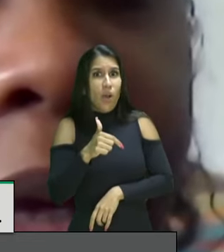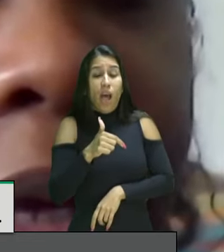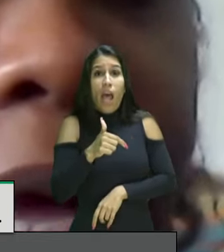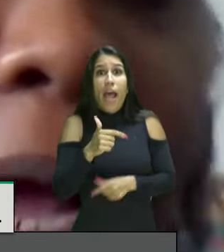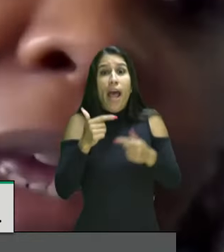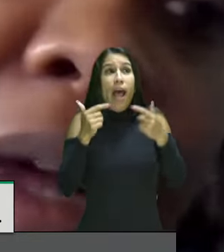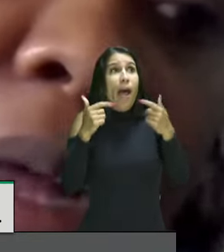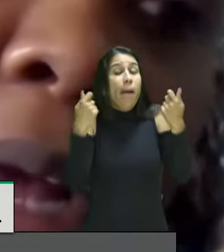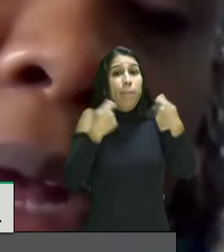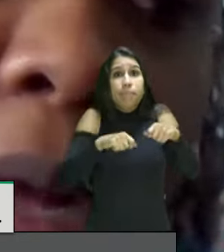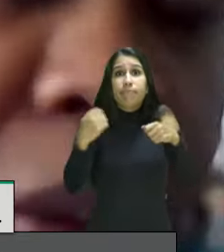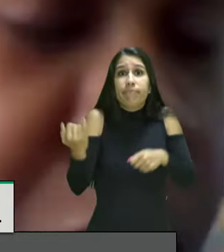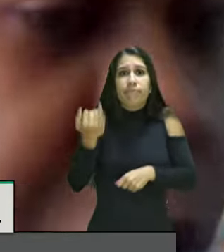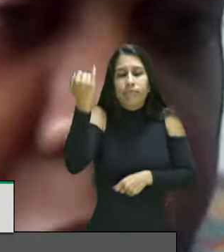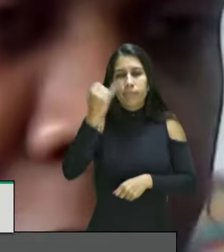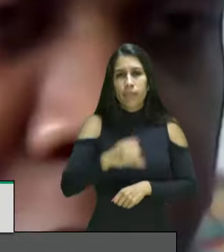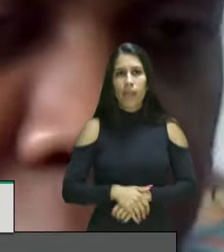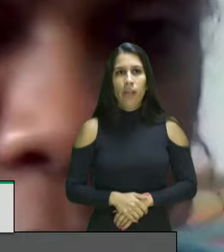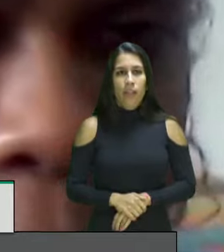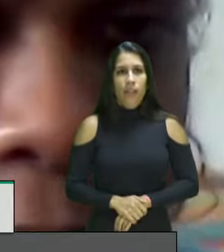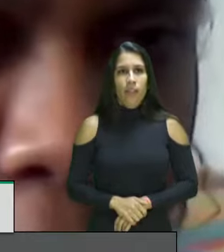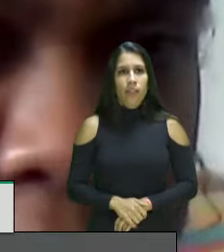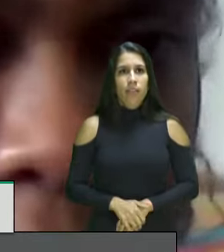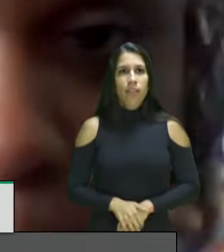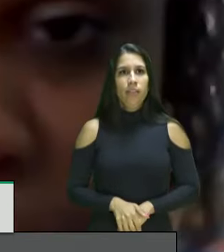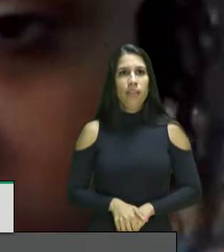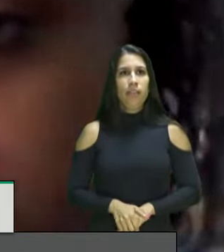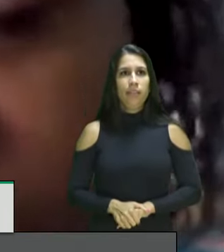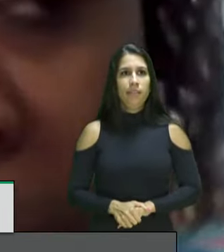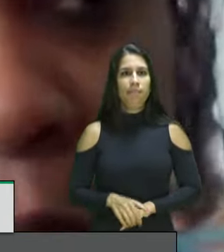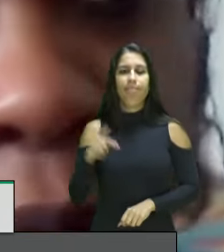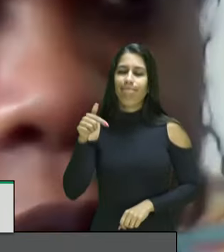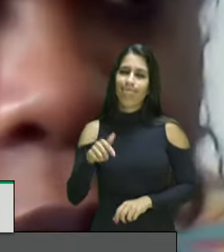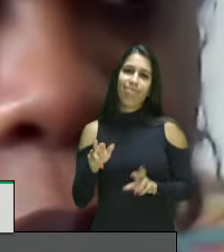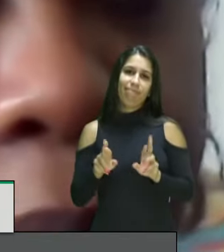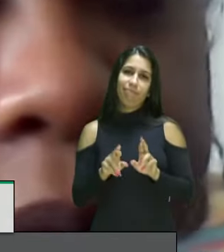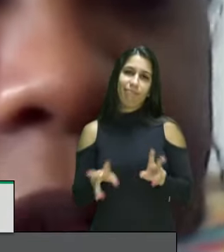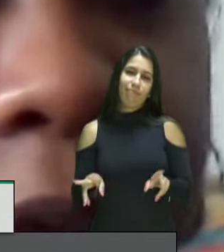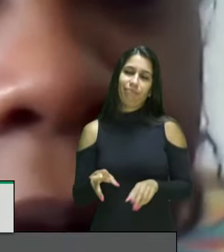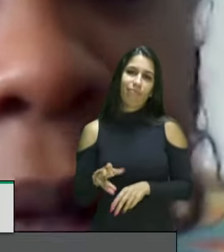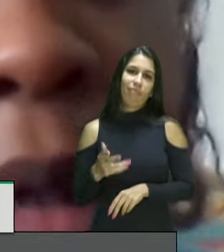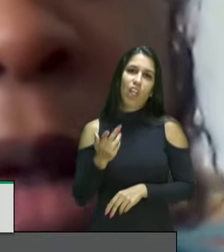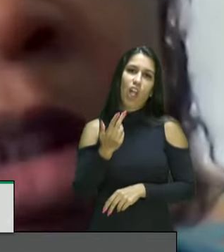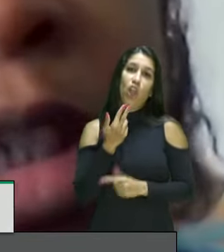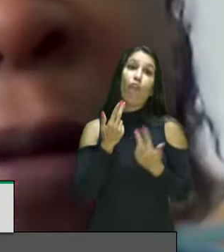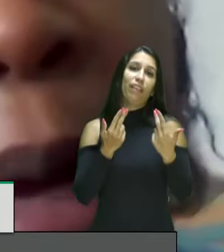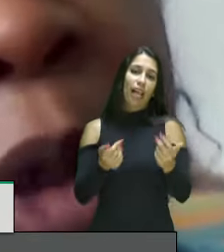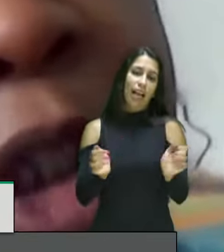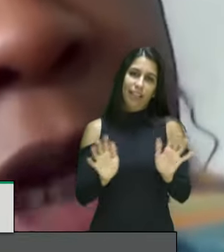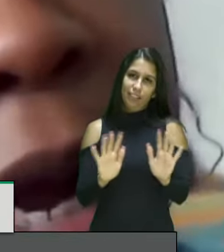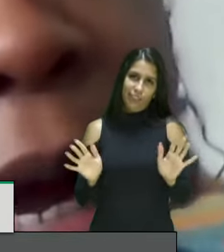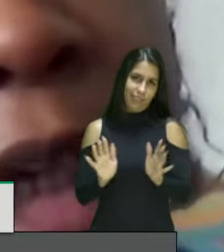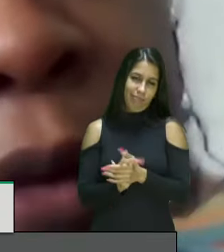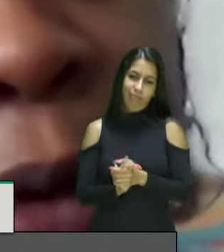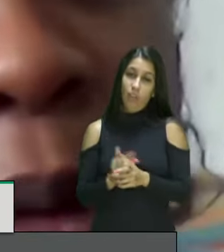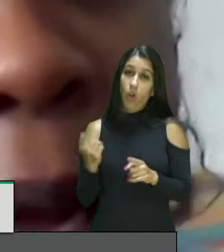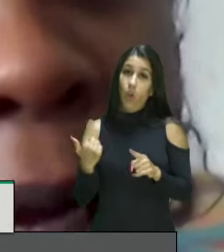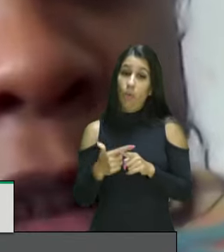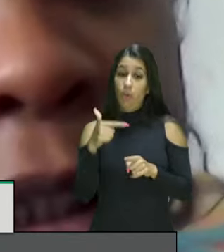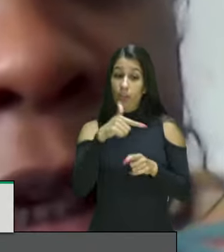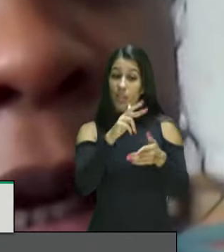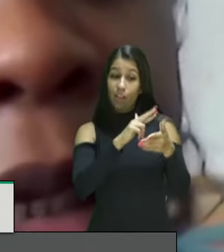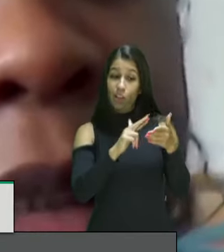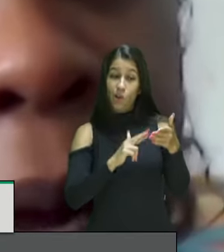e aí isso aí não é novidade porque dentro do documento já vai mostrar as